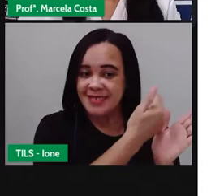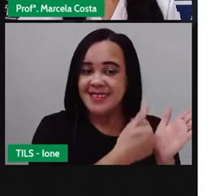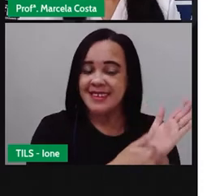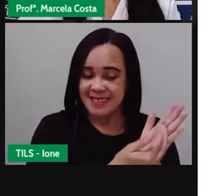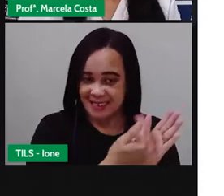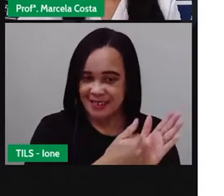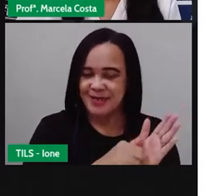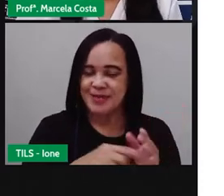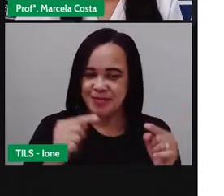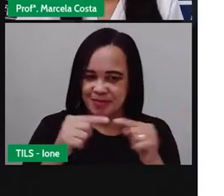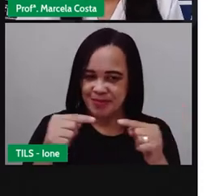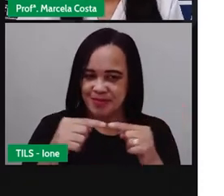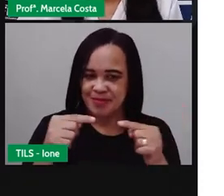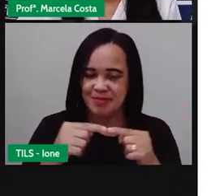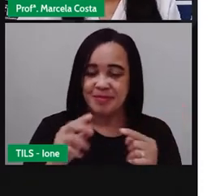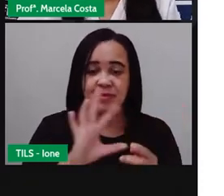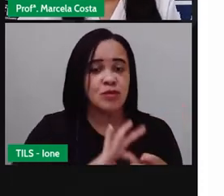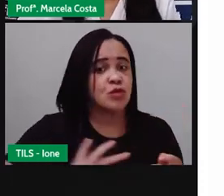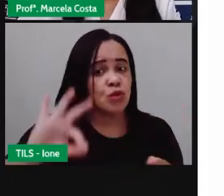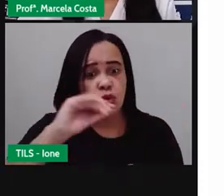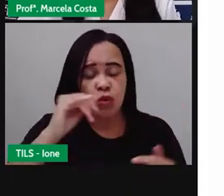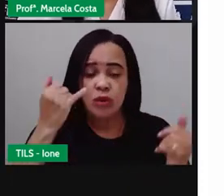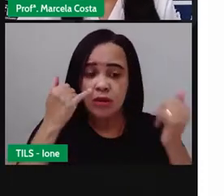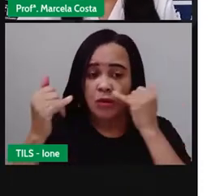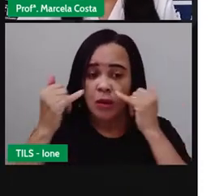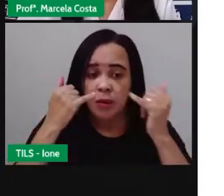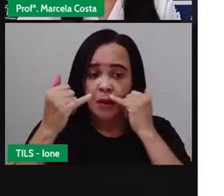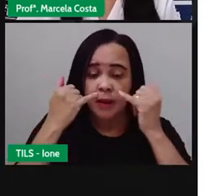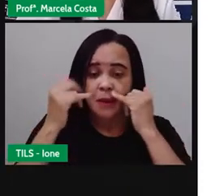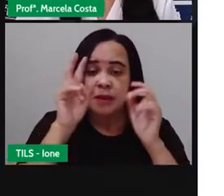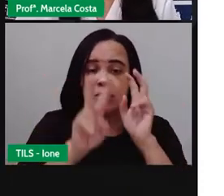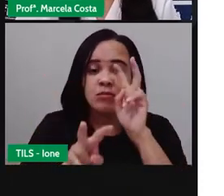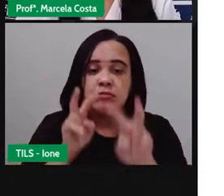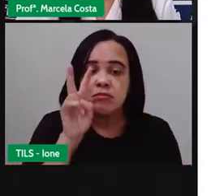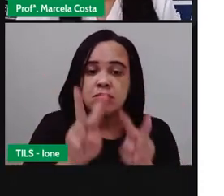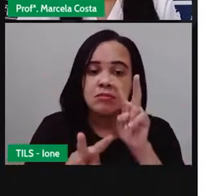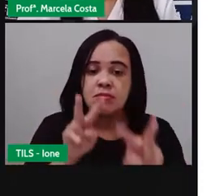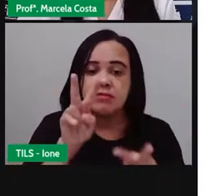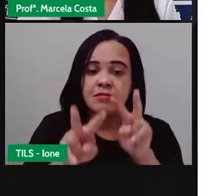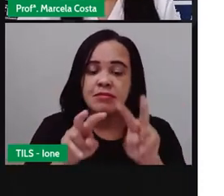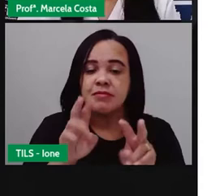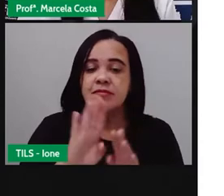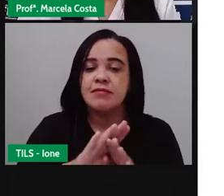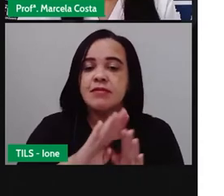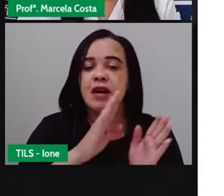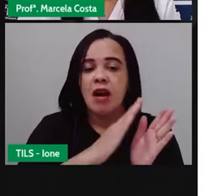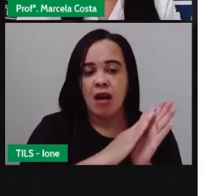tá? Todas essas informações, a gente localiza na capa.